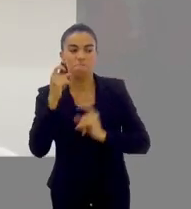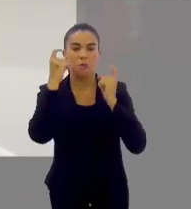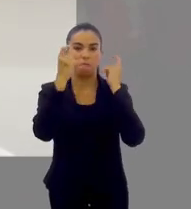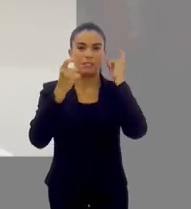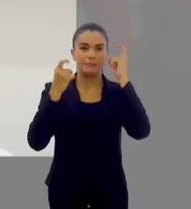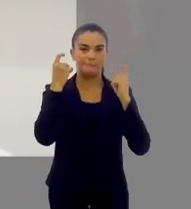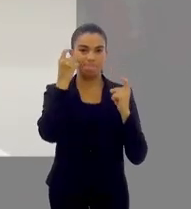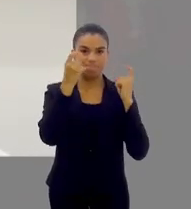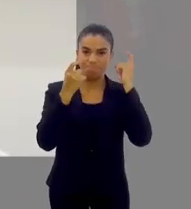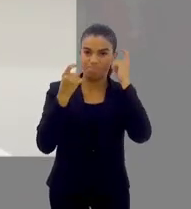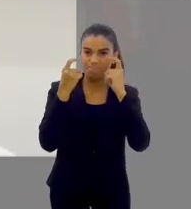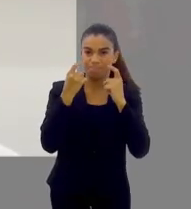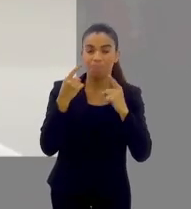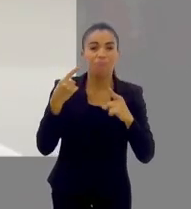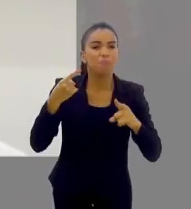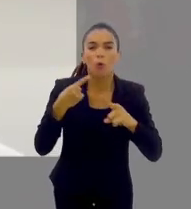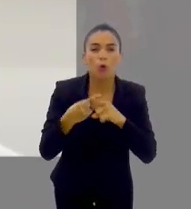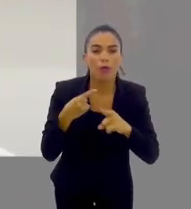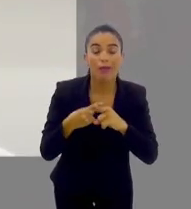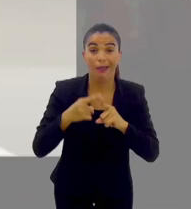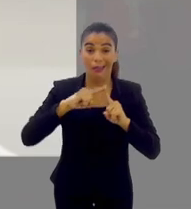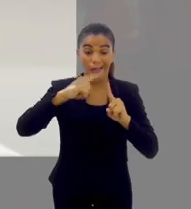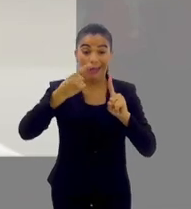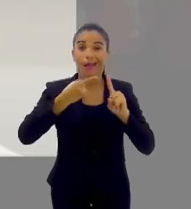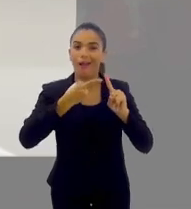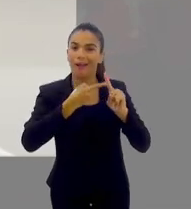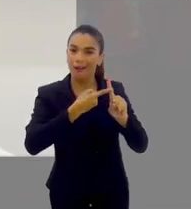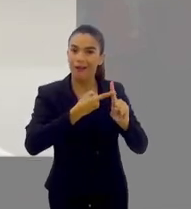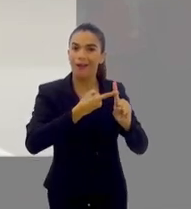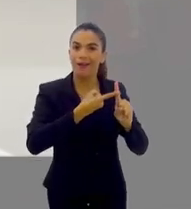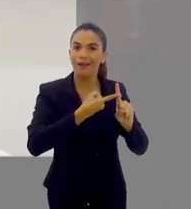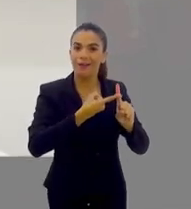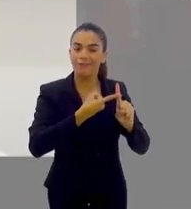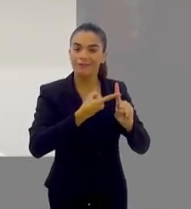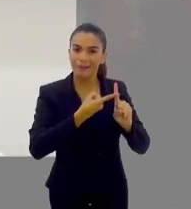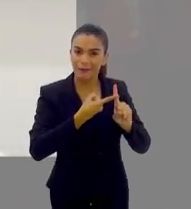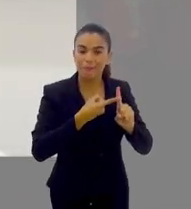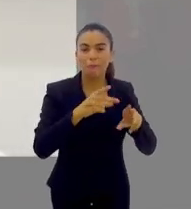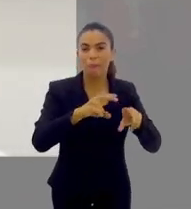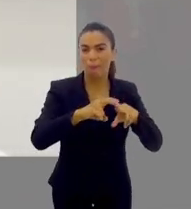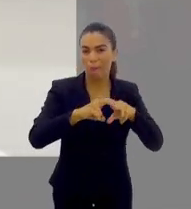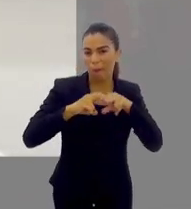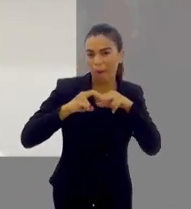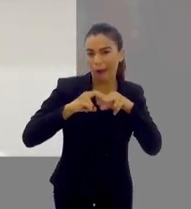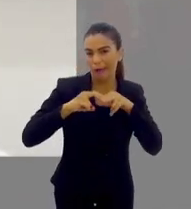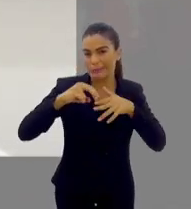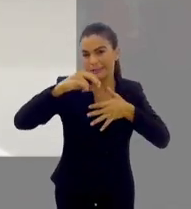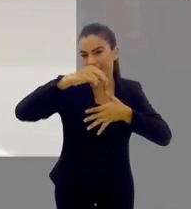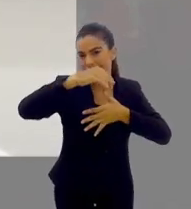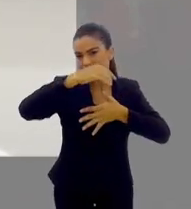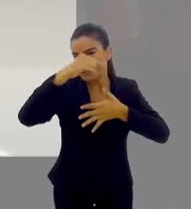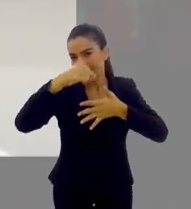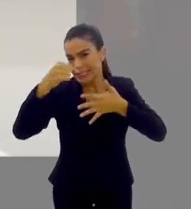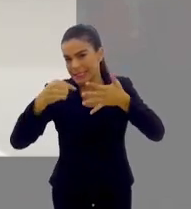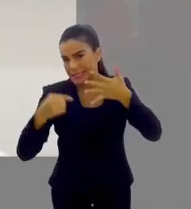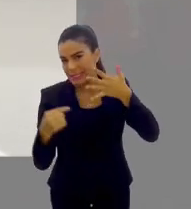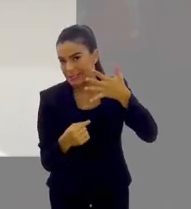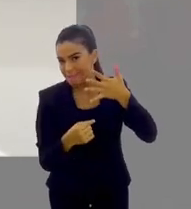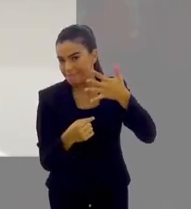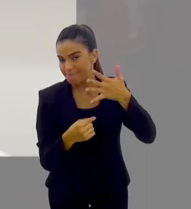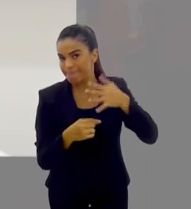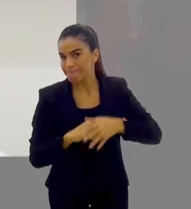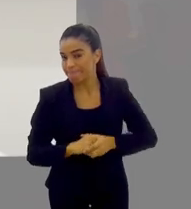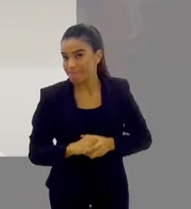de preocupação, pois a grávida, por definição, é uma paciente